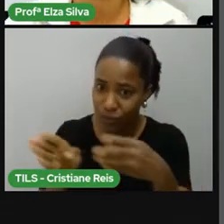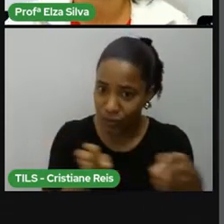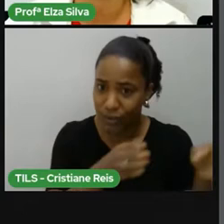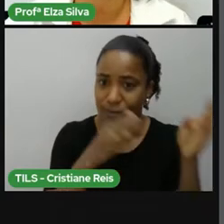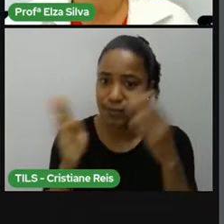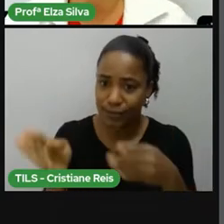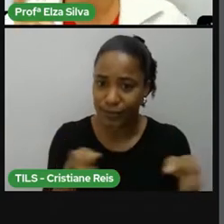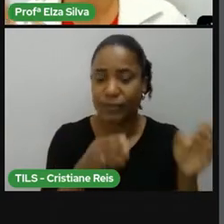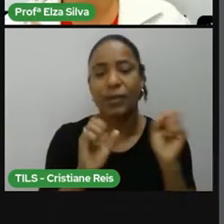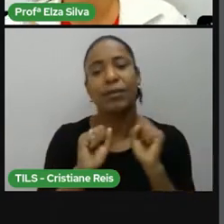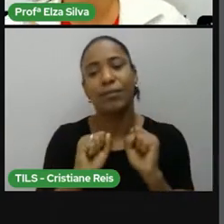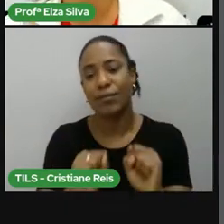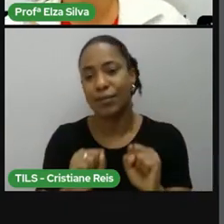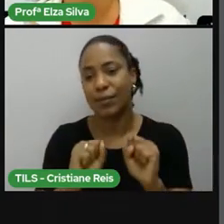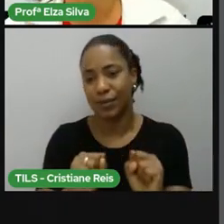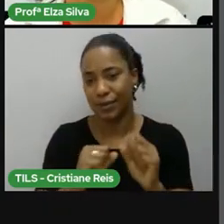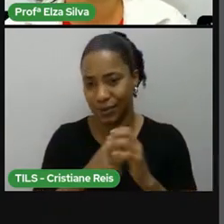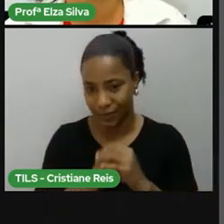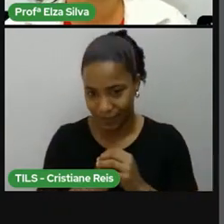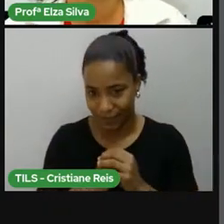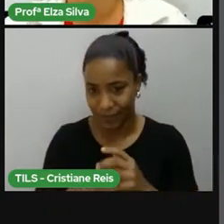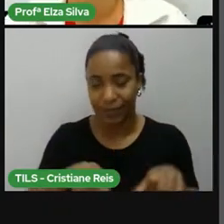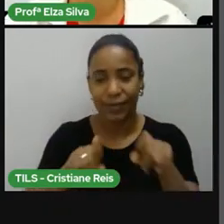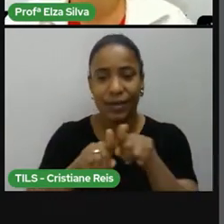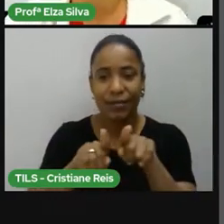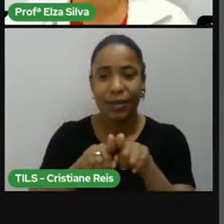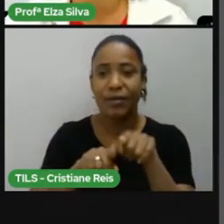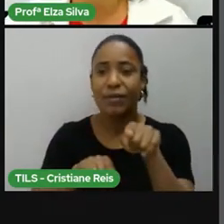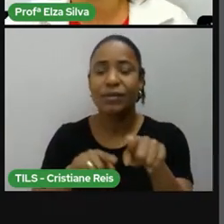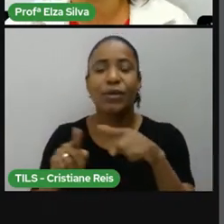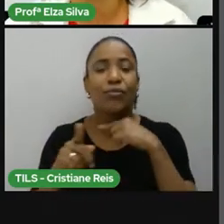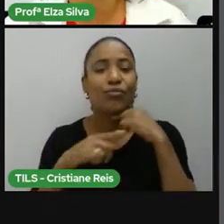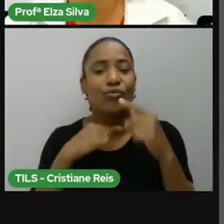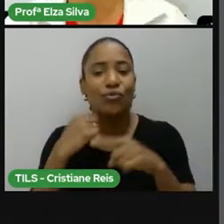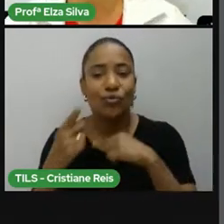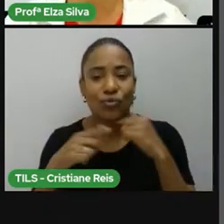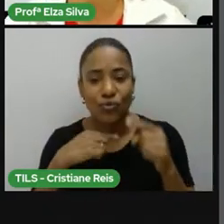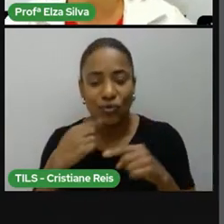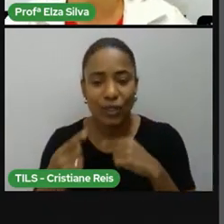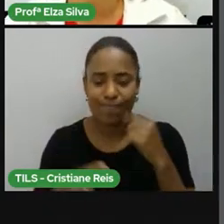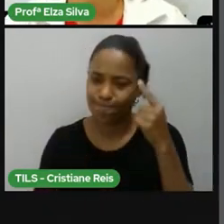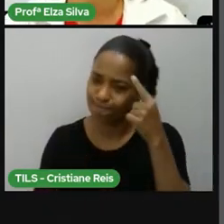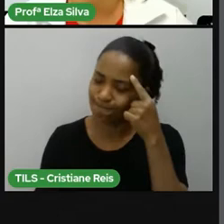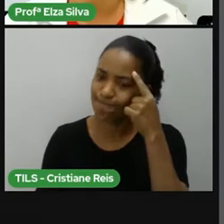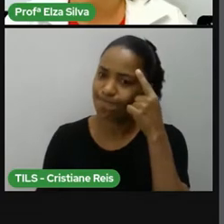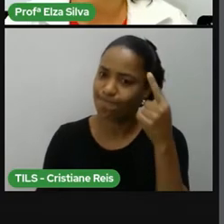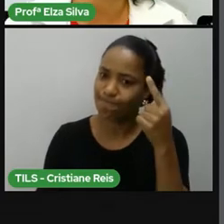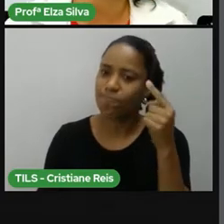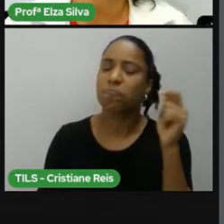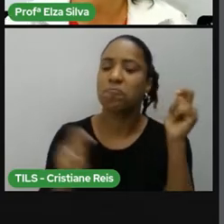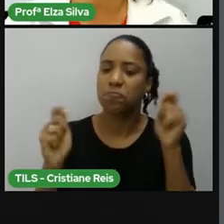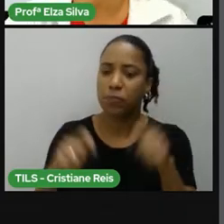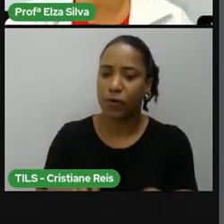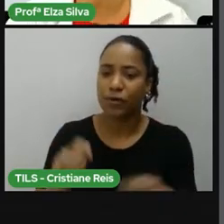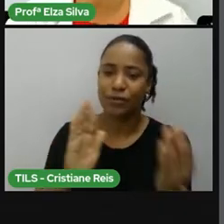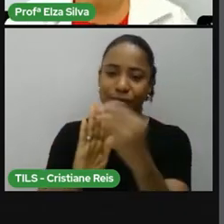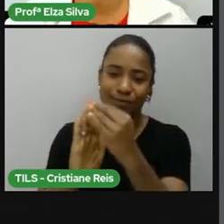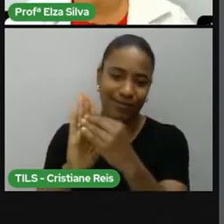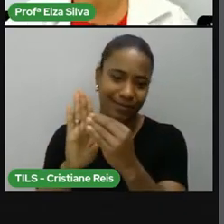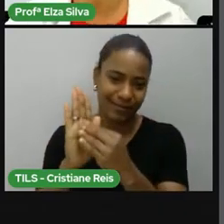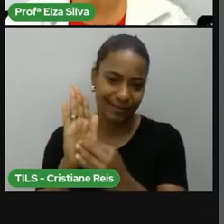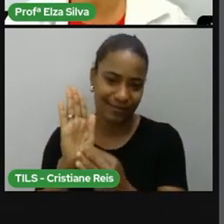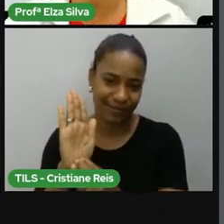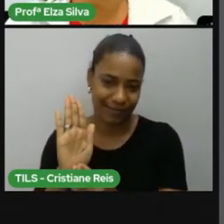se esqueça que aquelas dúvidas que surgirem, você deve anotá-las no seu caderno para, na primeira oportunidade,